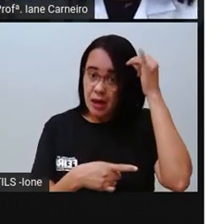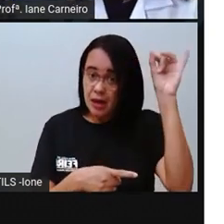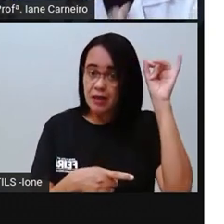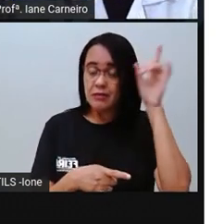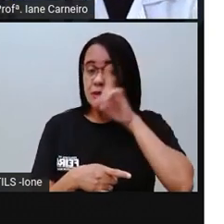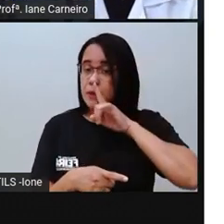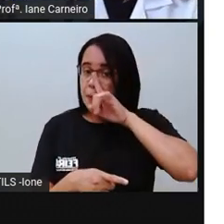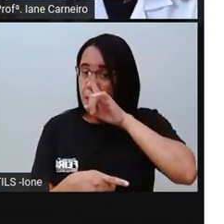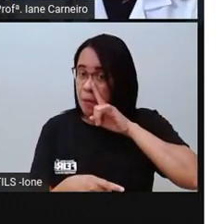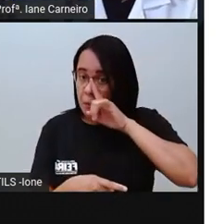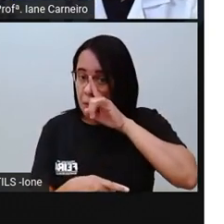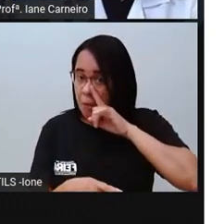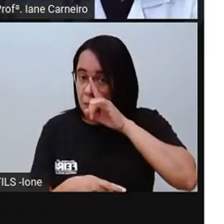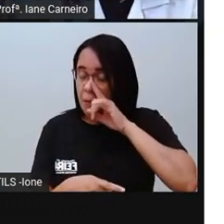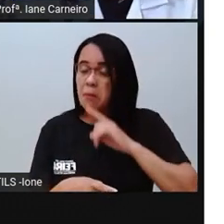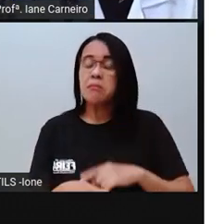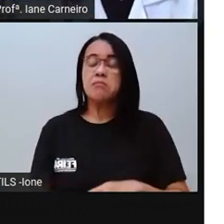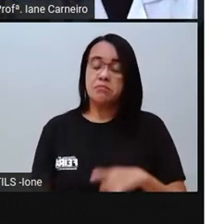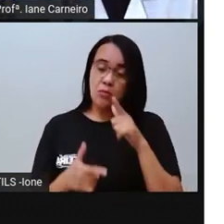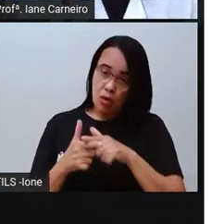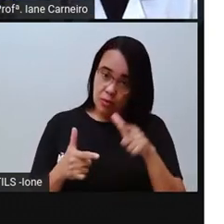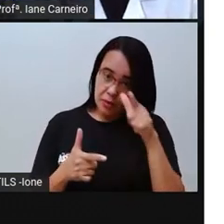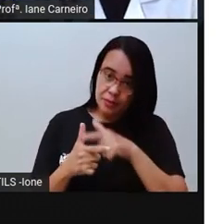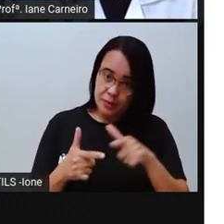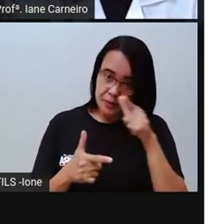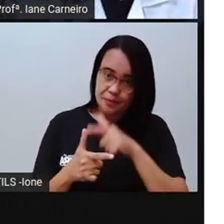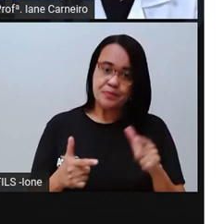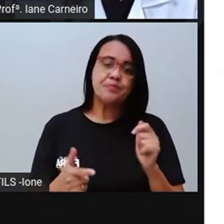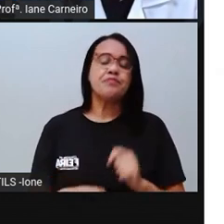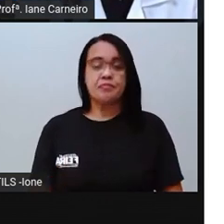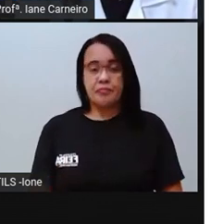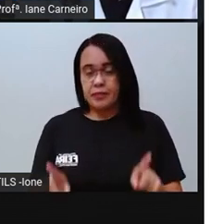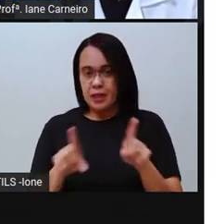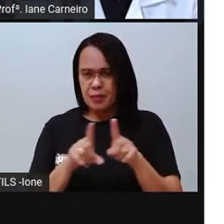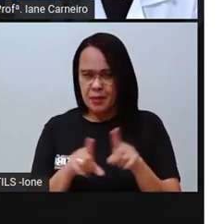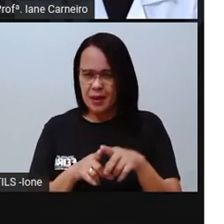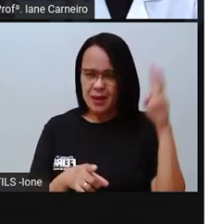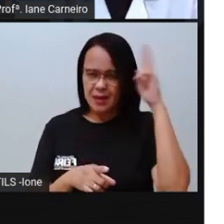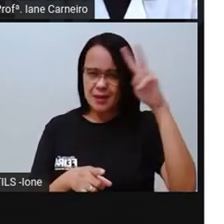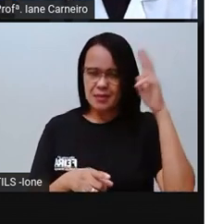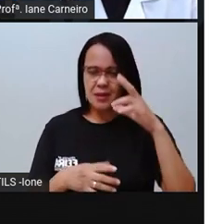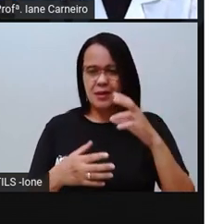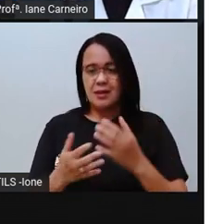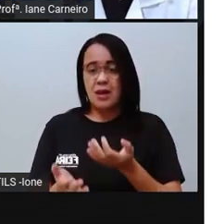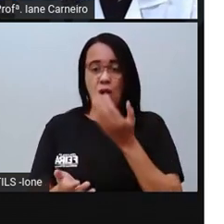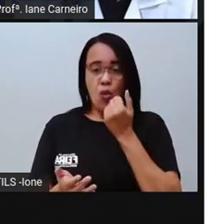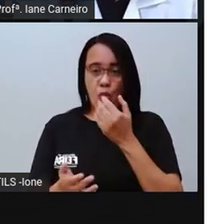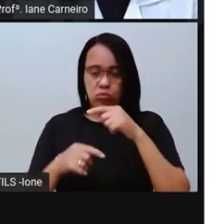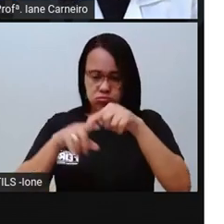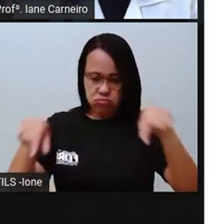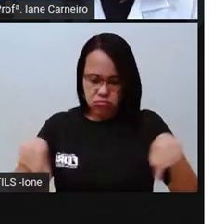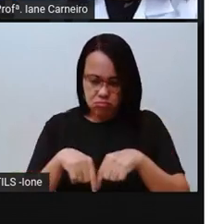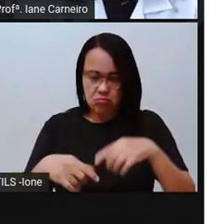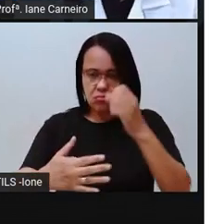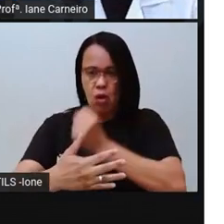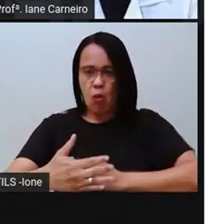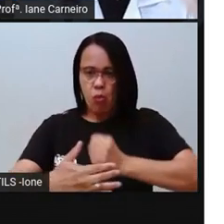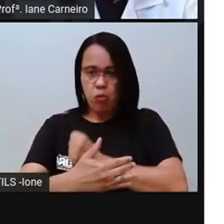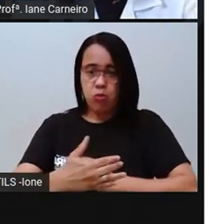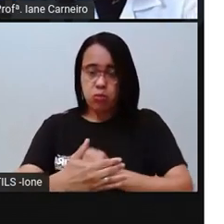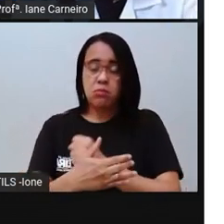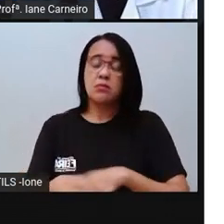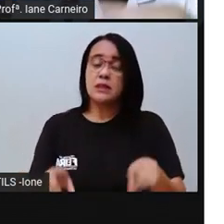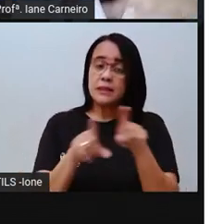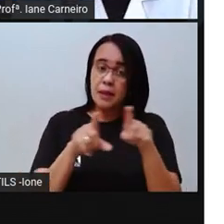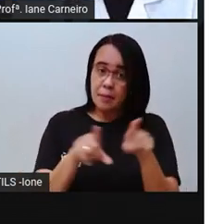evitar o acidente, certo? Na cozinha, vocês lembram? Na cozinha e na área de serviço, né? Que é onde lava